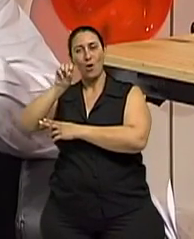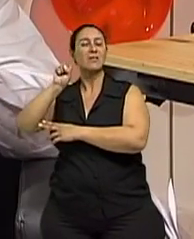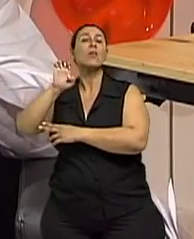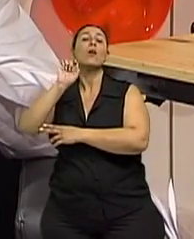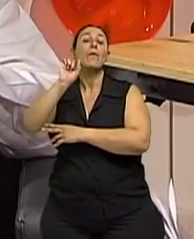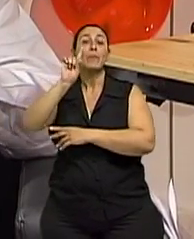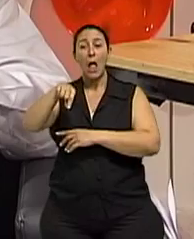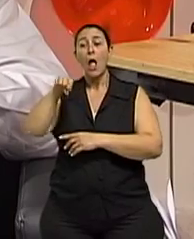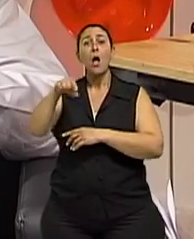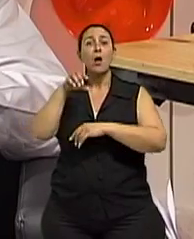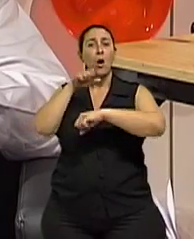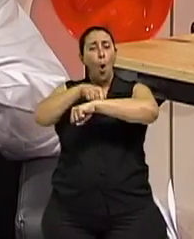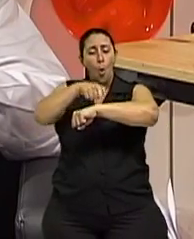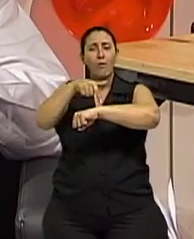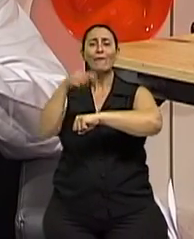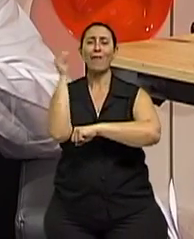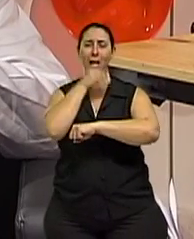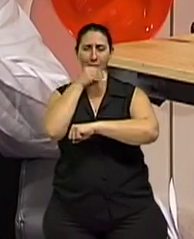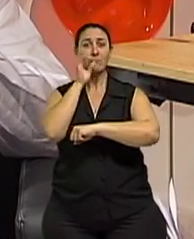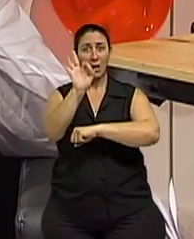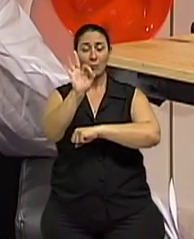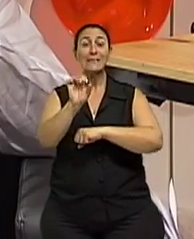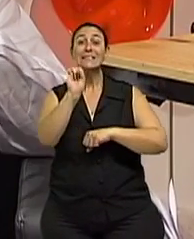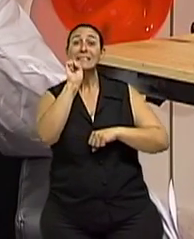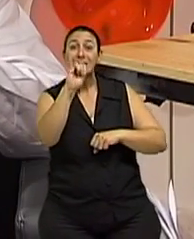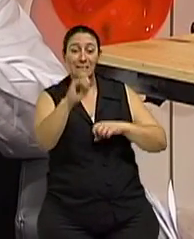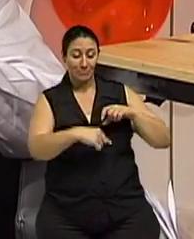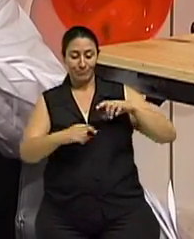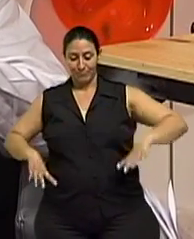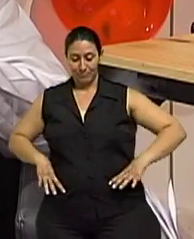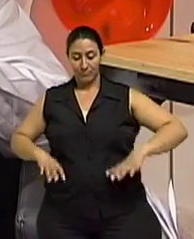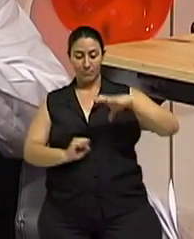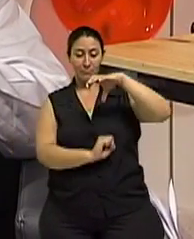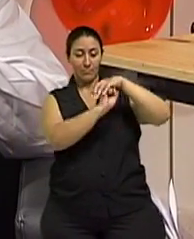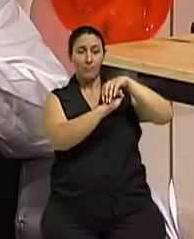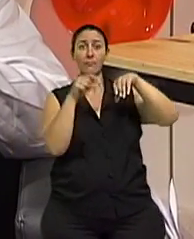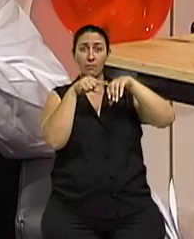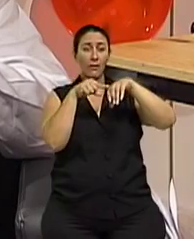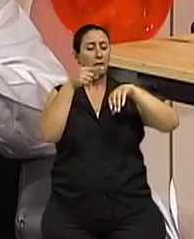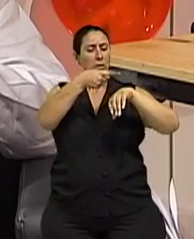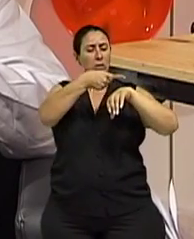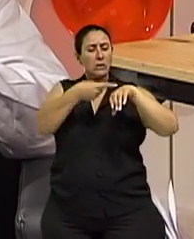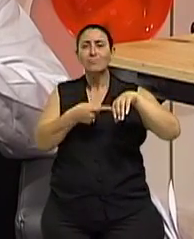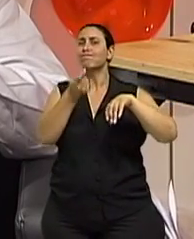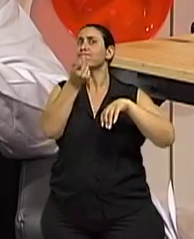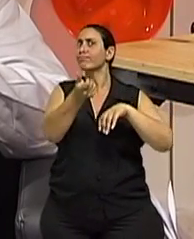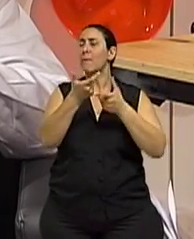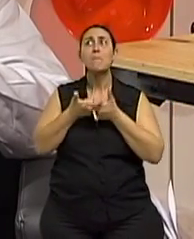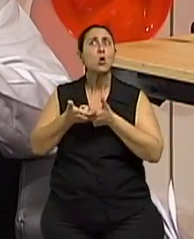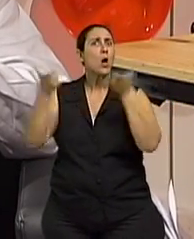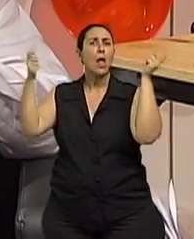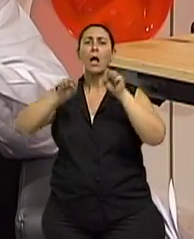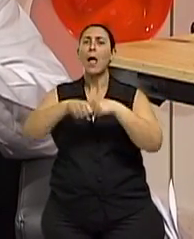escala. É muito frequente hoje. É uma epidemia, digamos assim, de fraturas de quadril em idoso. Então, o